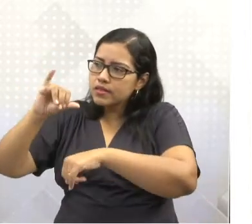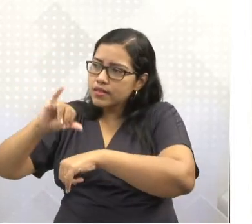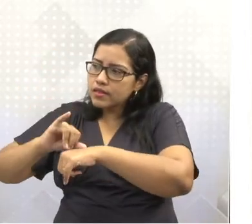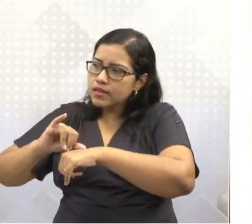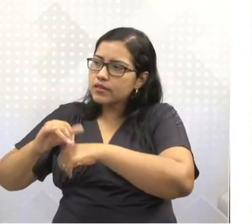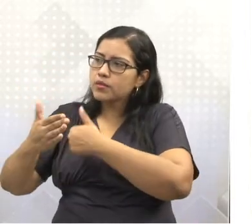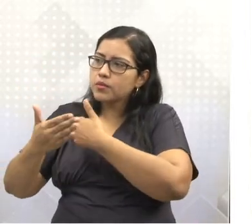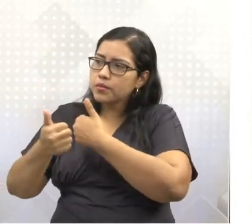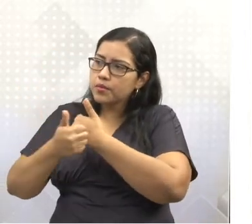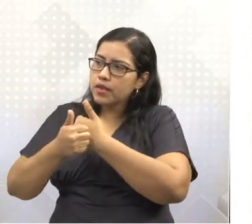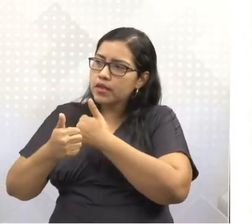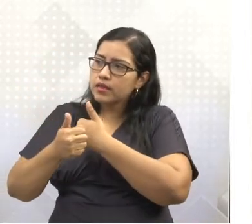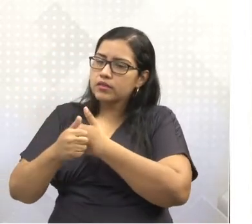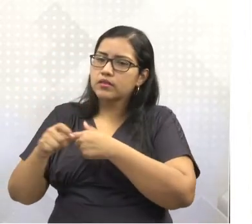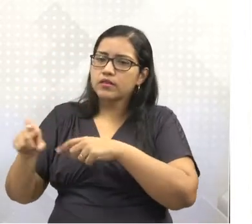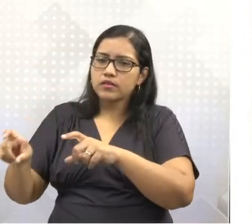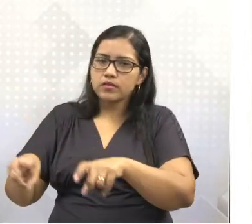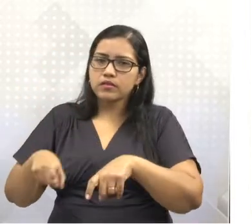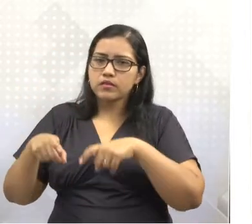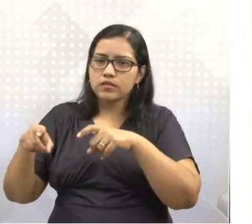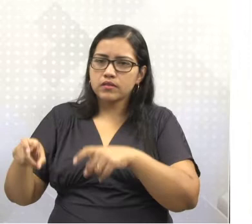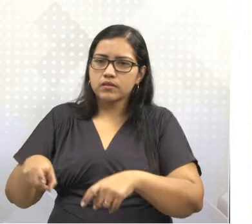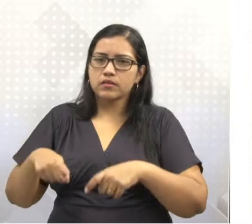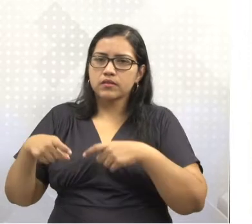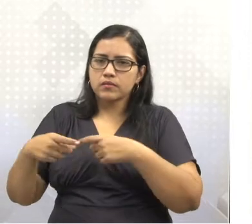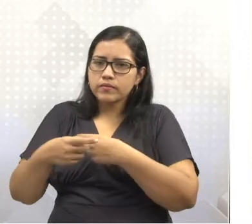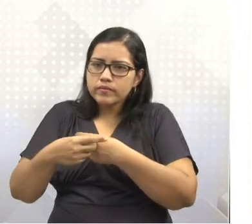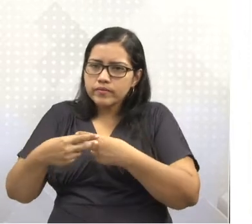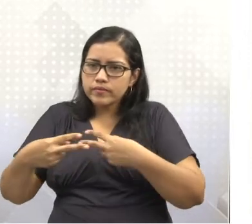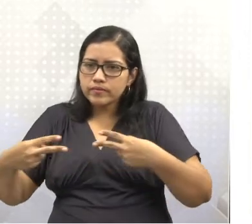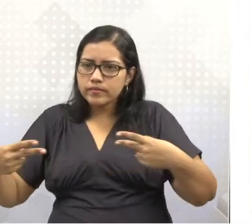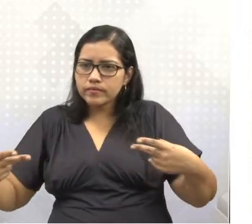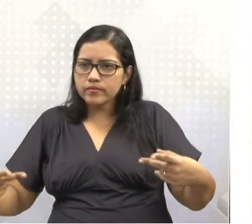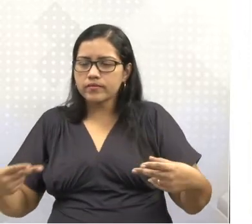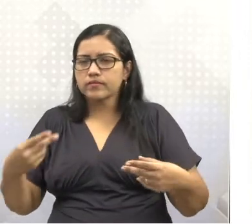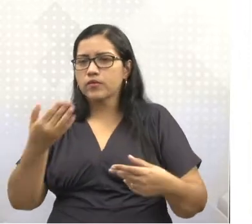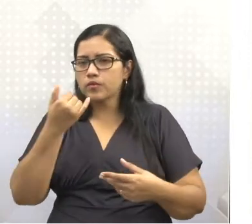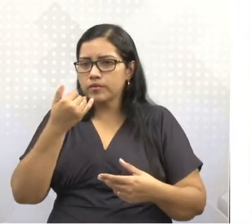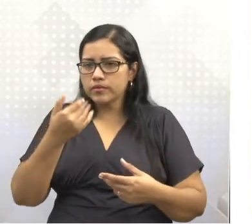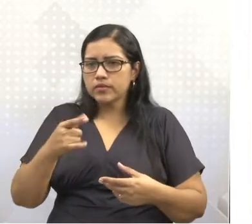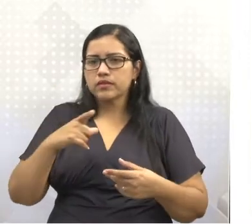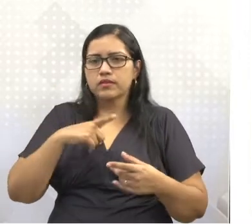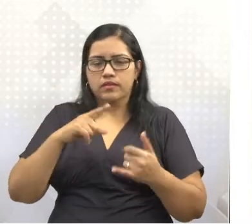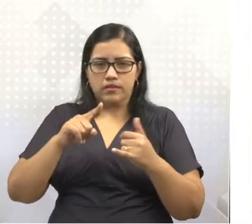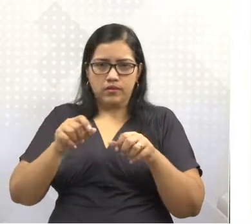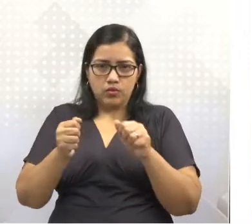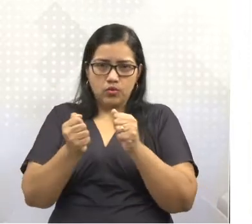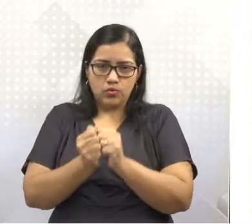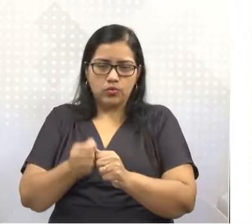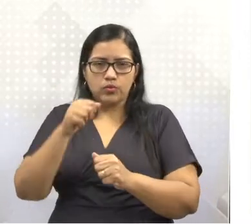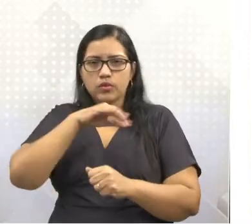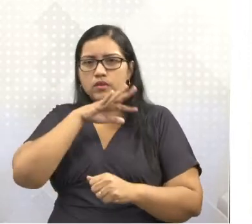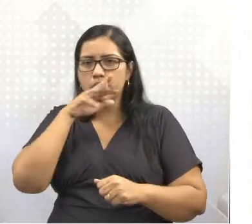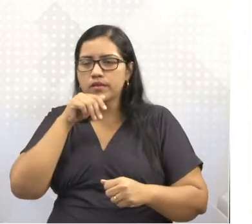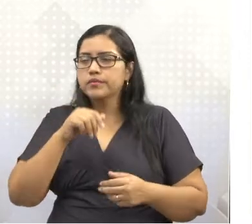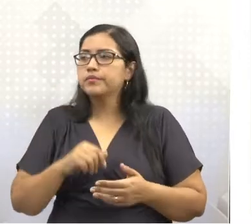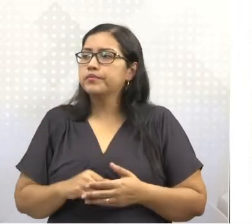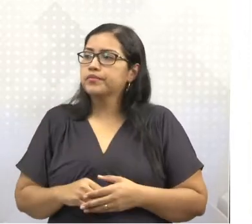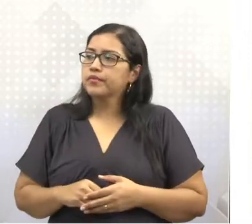nós vamos ver o cultivo de grãos e cereais e a criação de animais. Já na porção sul,